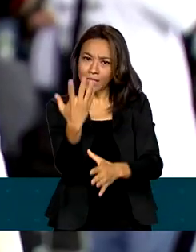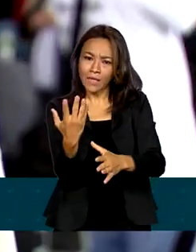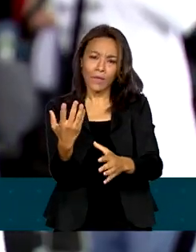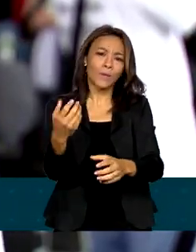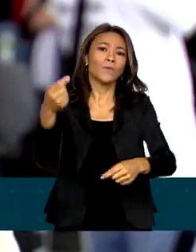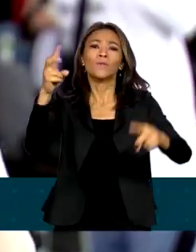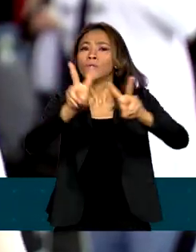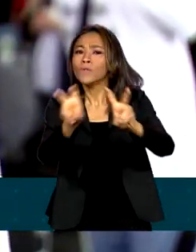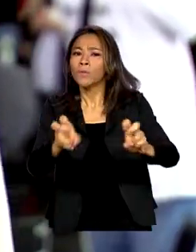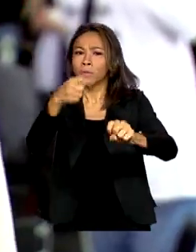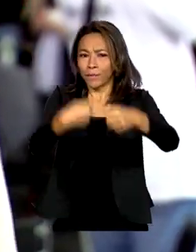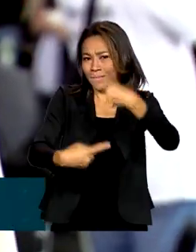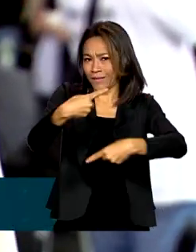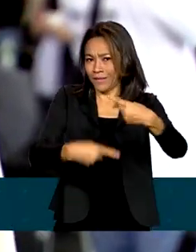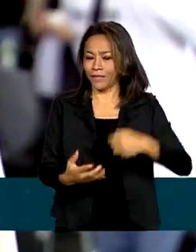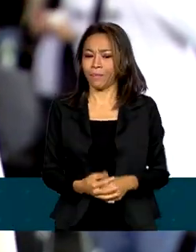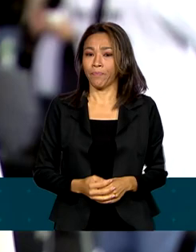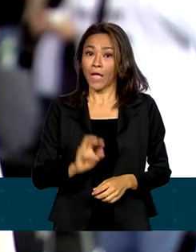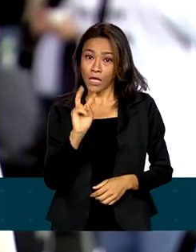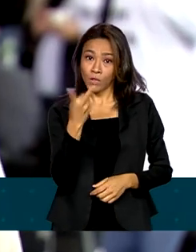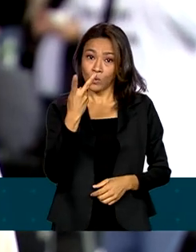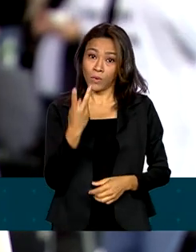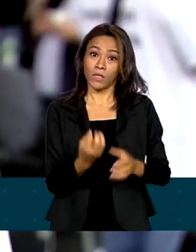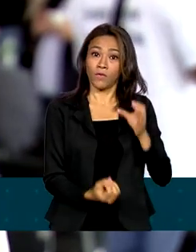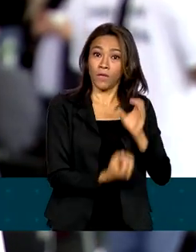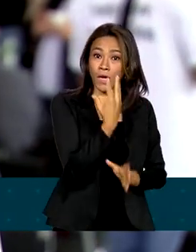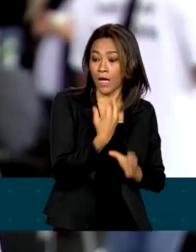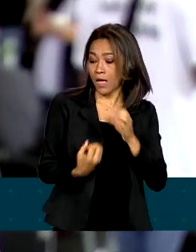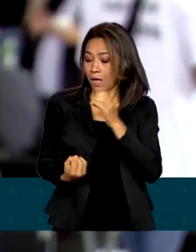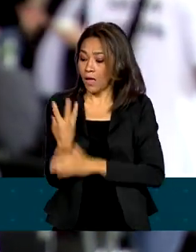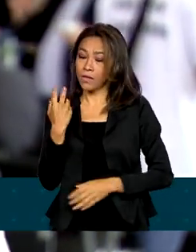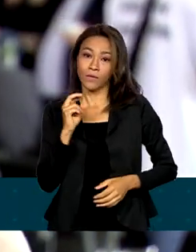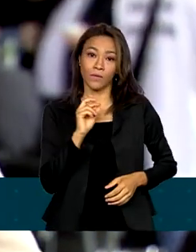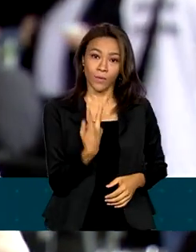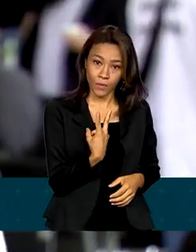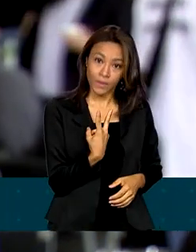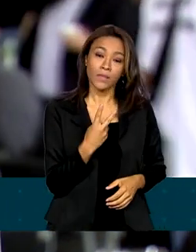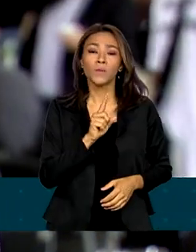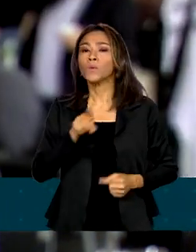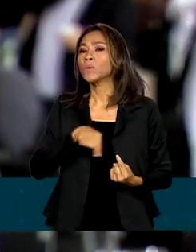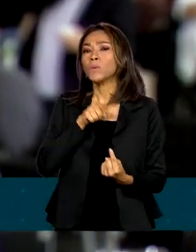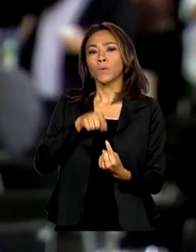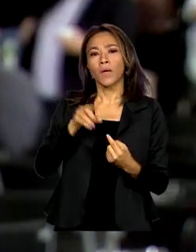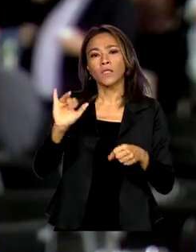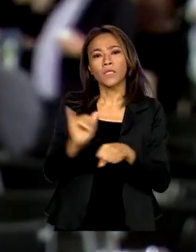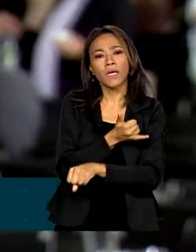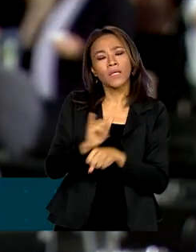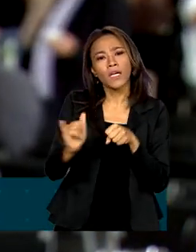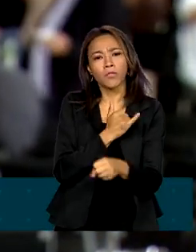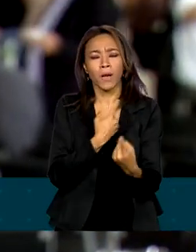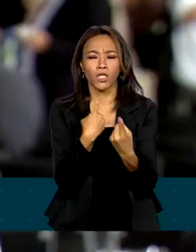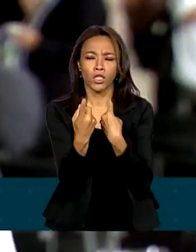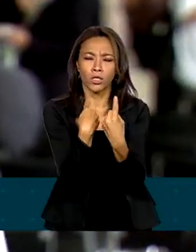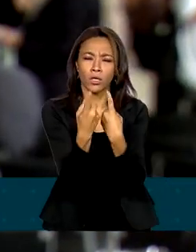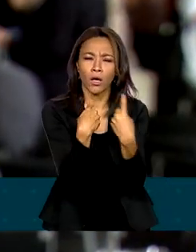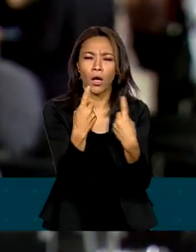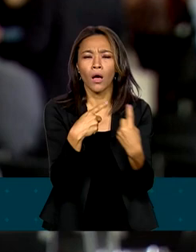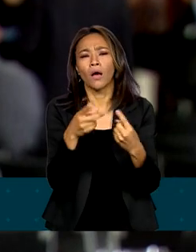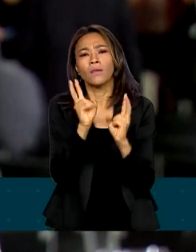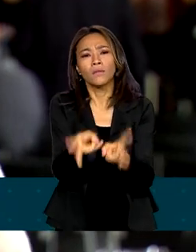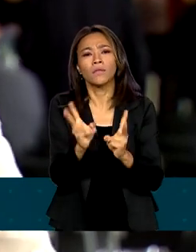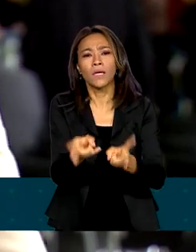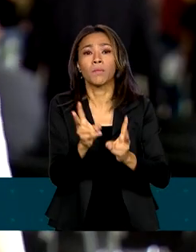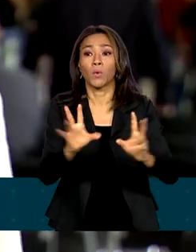duas estruturas criadas, segundo o governo, vão garantir a interlocução permanente e efetiva com os movimentos